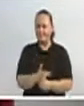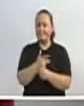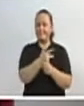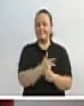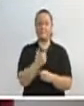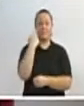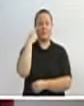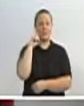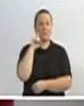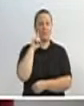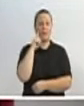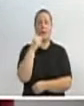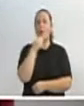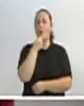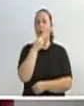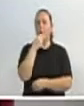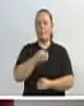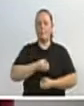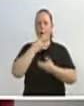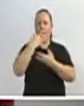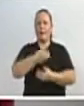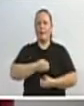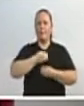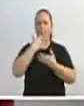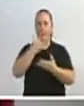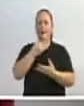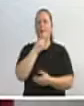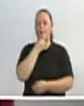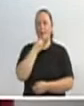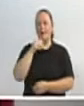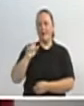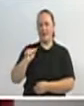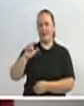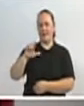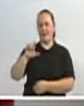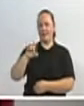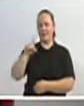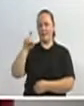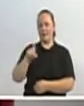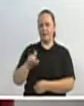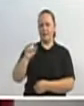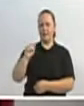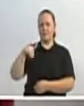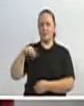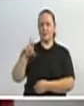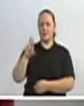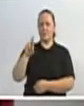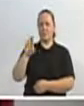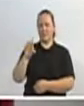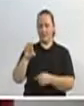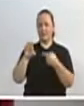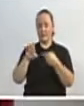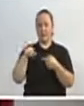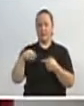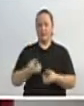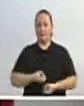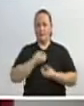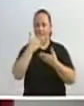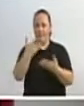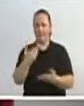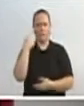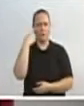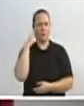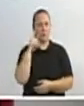do servidor Alexandre aqui, que ele estava, no dia do depoimento dos seus